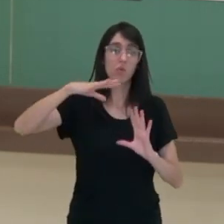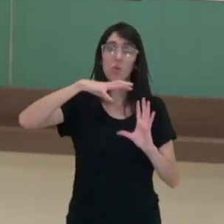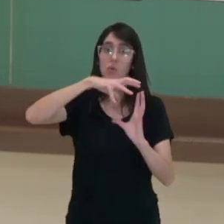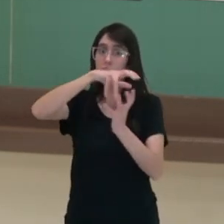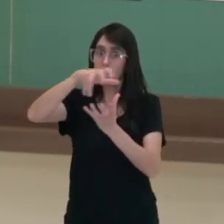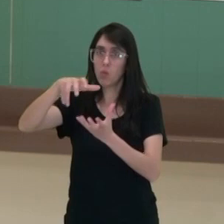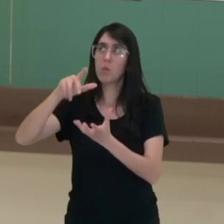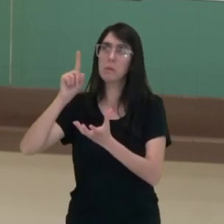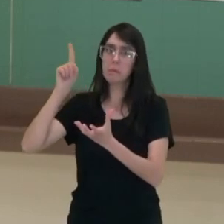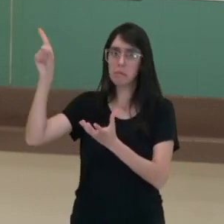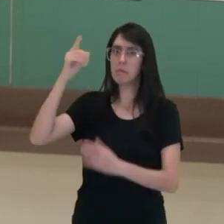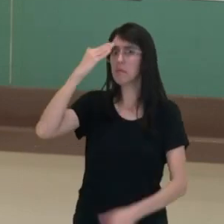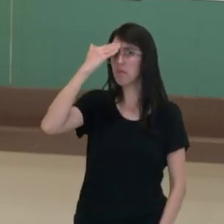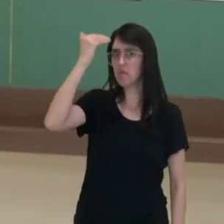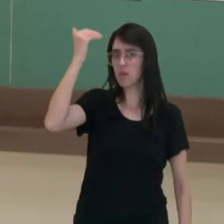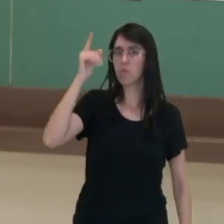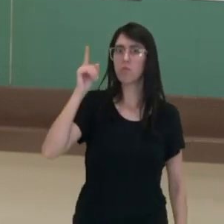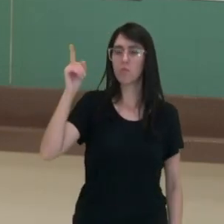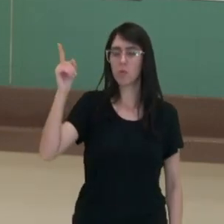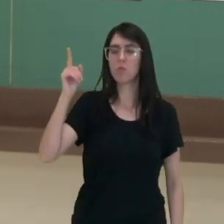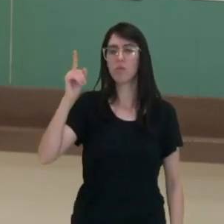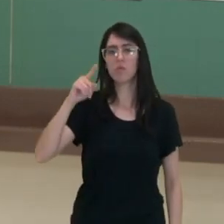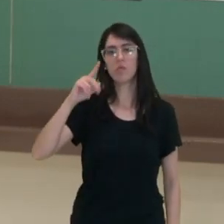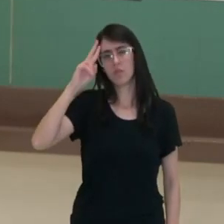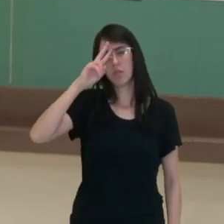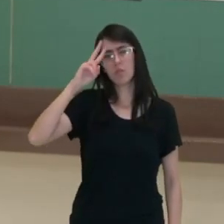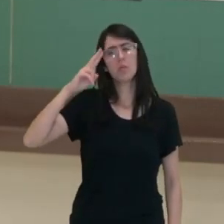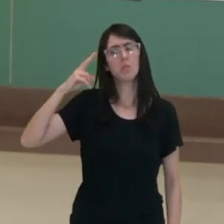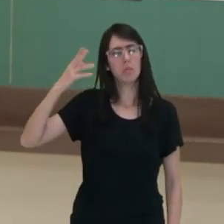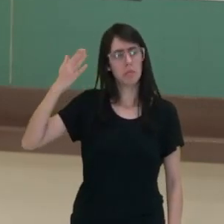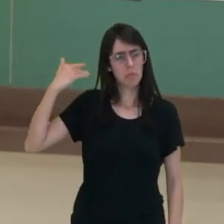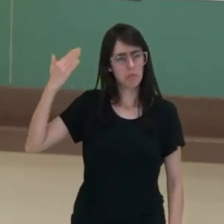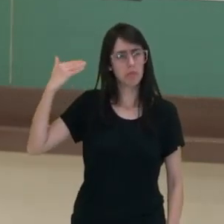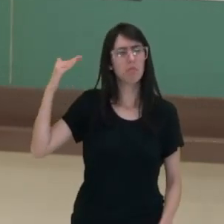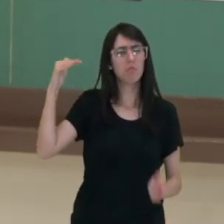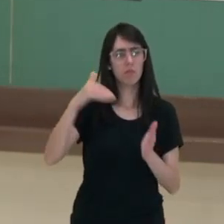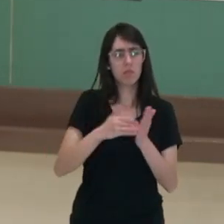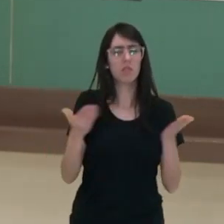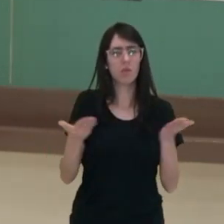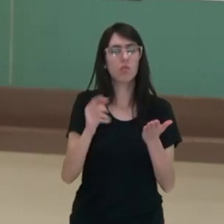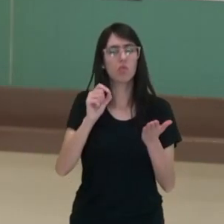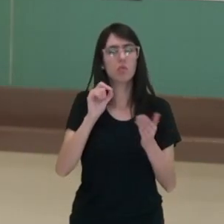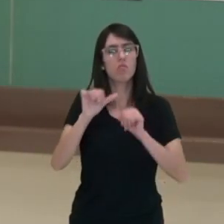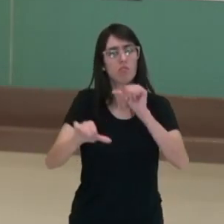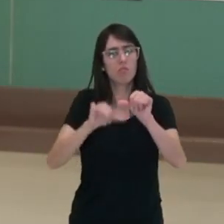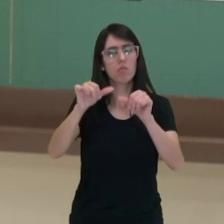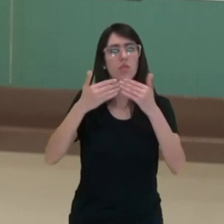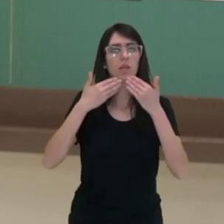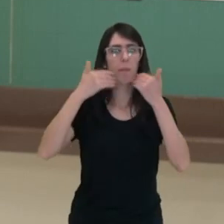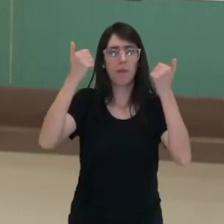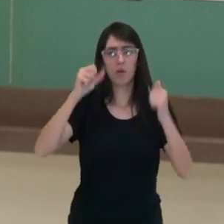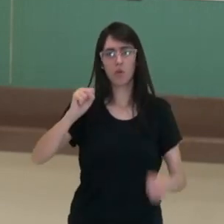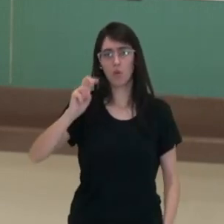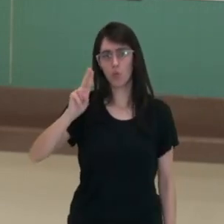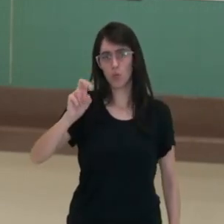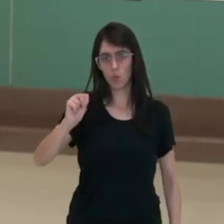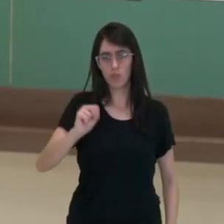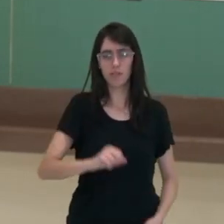esse histórico já é antigo no nosso país para manutenção desse tipo de direito.